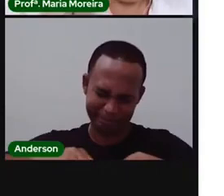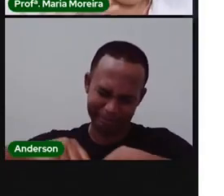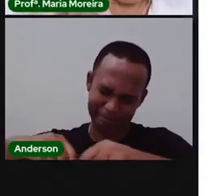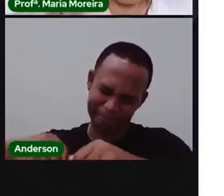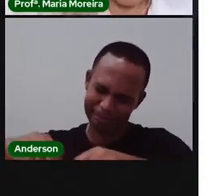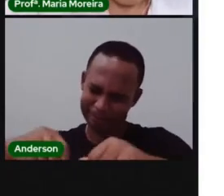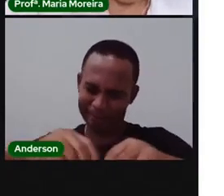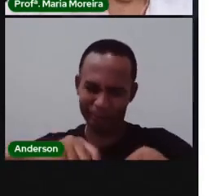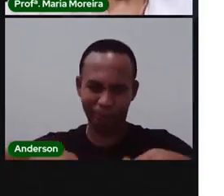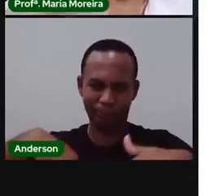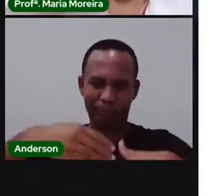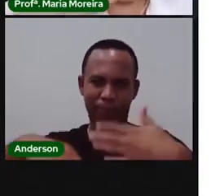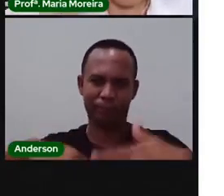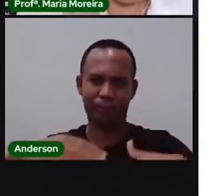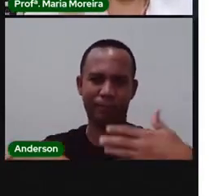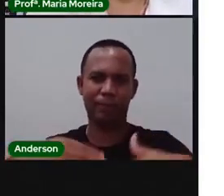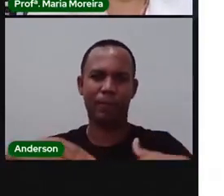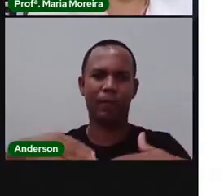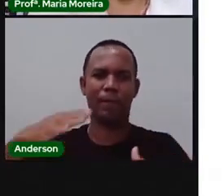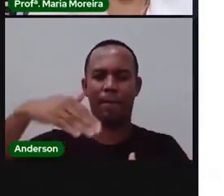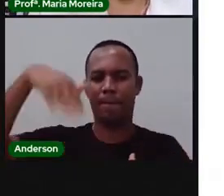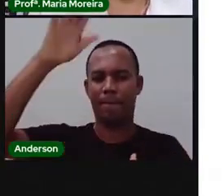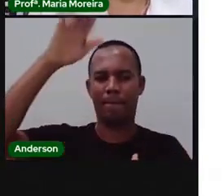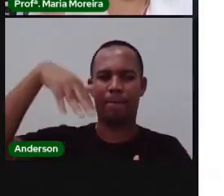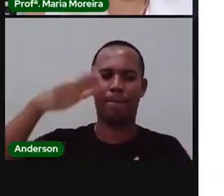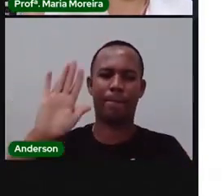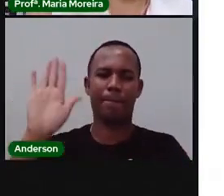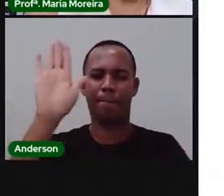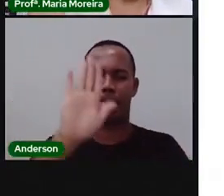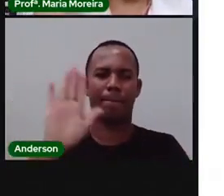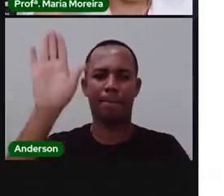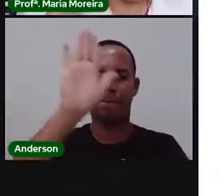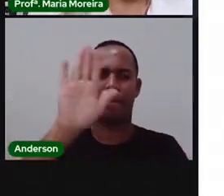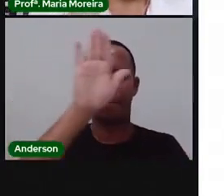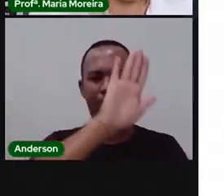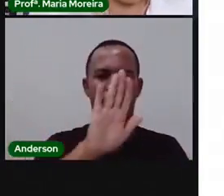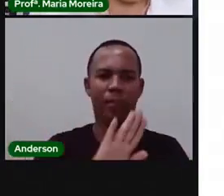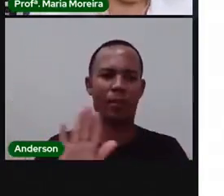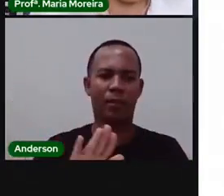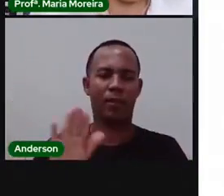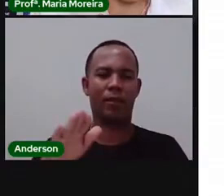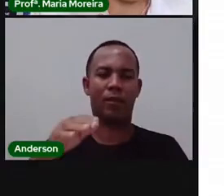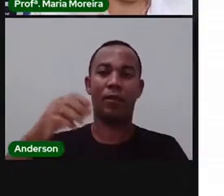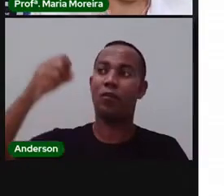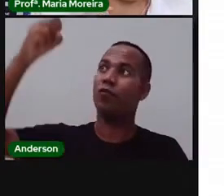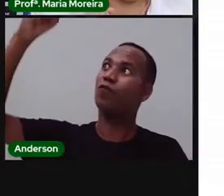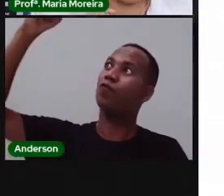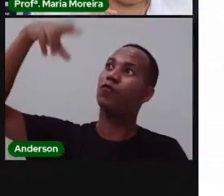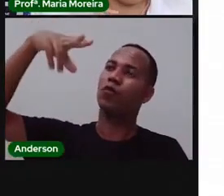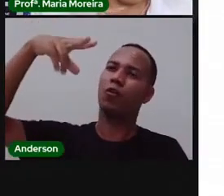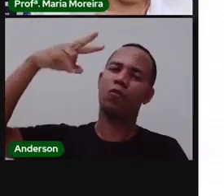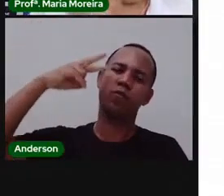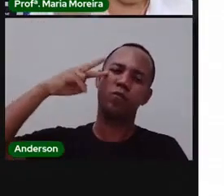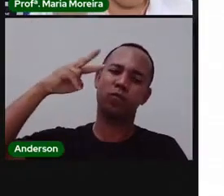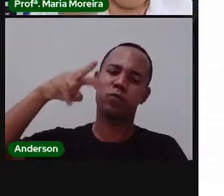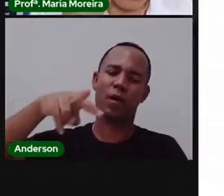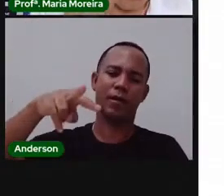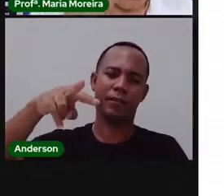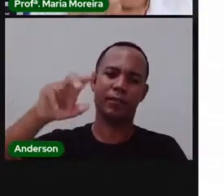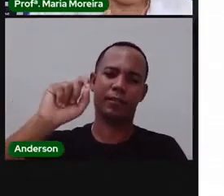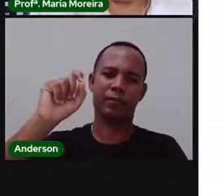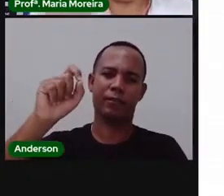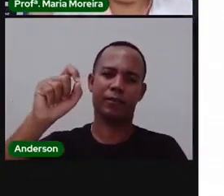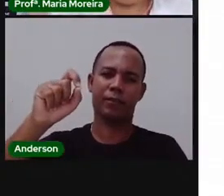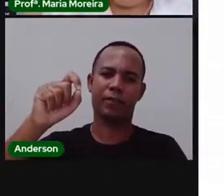quando tiveram esse reboco, limparam, ficou tudo direitinho, e o sol, ele bate na igreja, se vocês repararem, quem puder